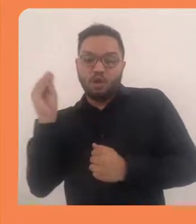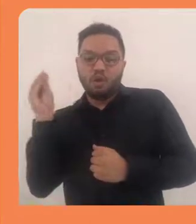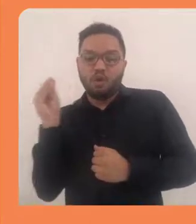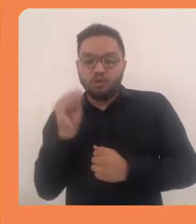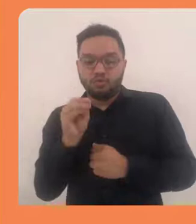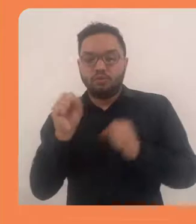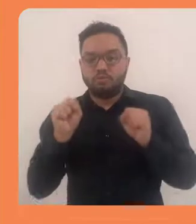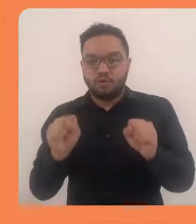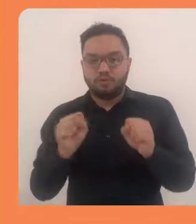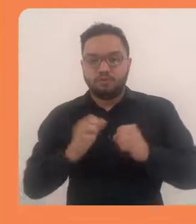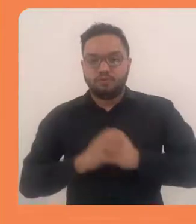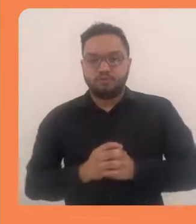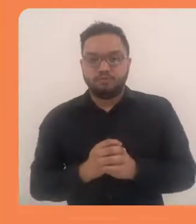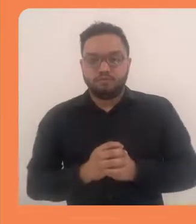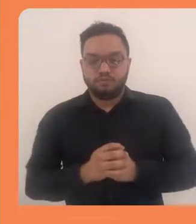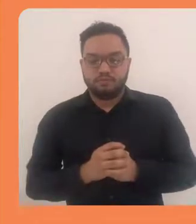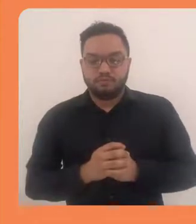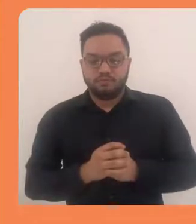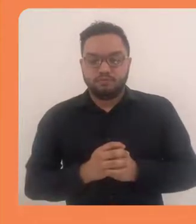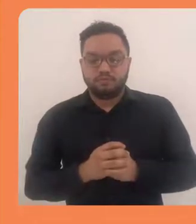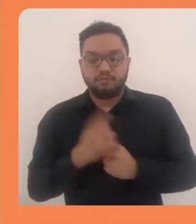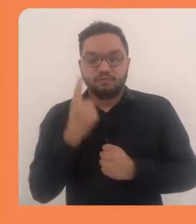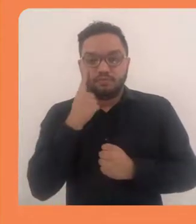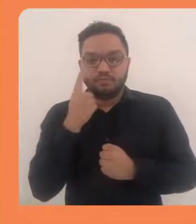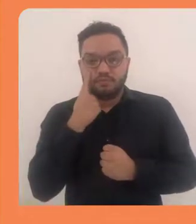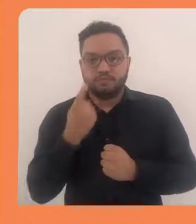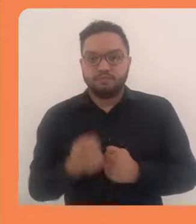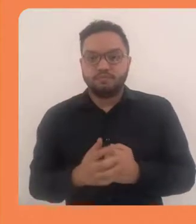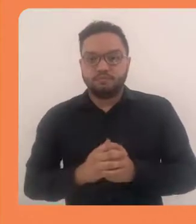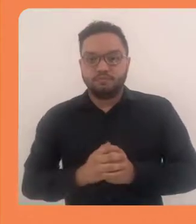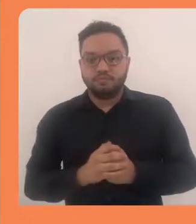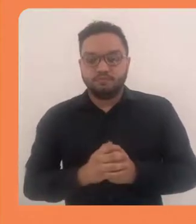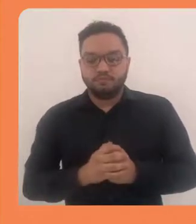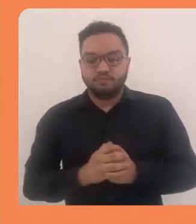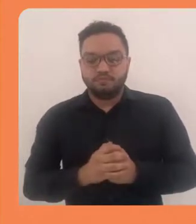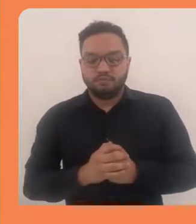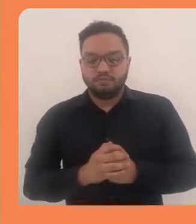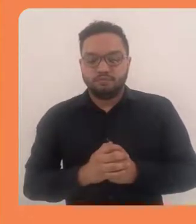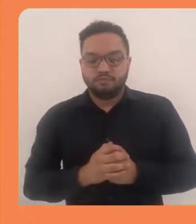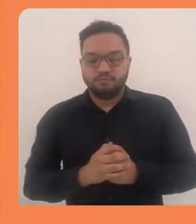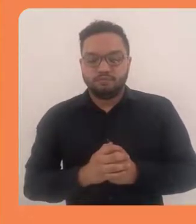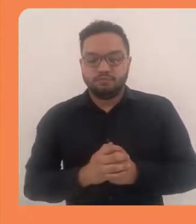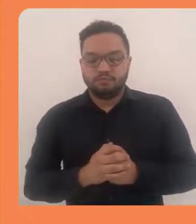Se eu pegar outro e colocar aqui. Vamos ver assim.